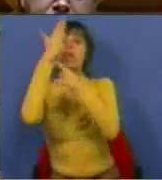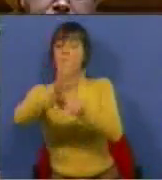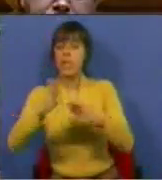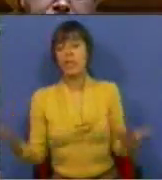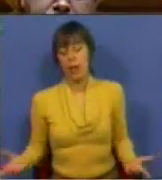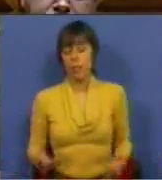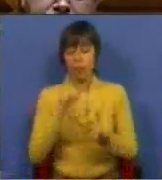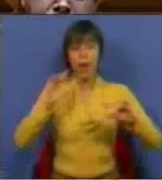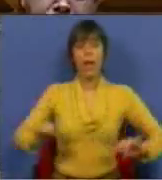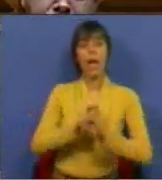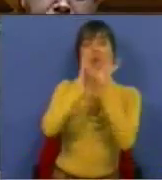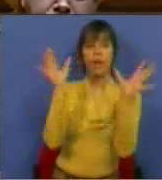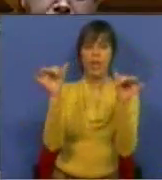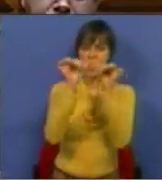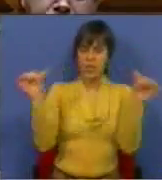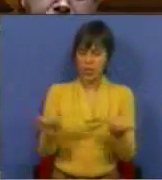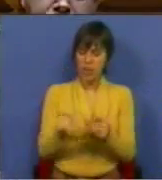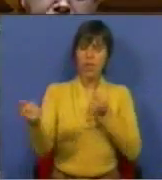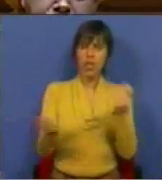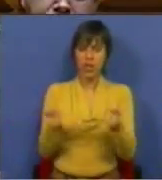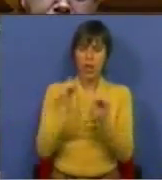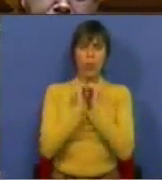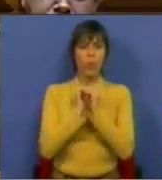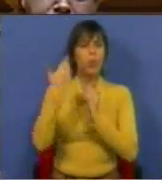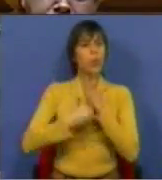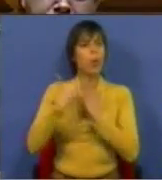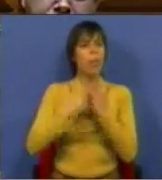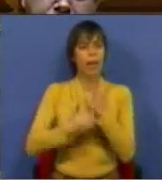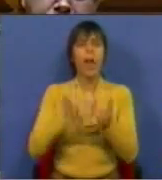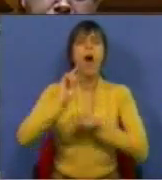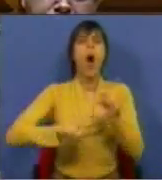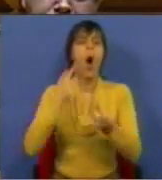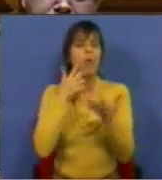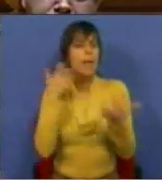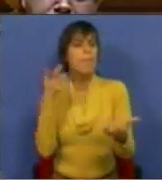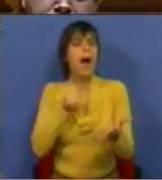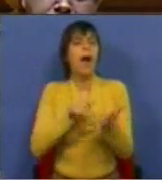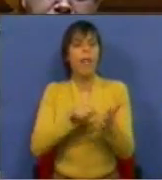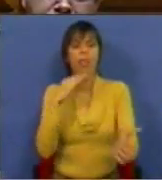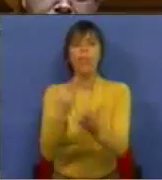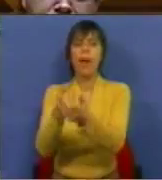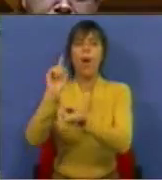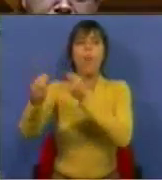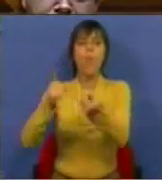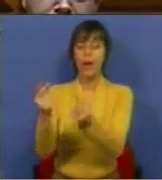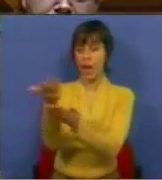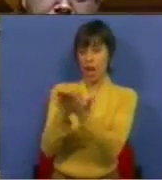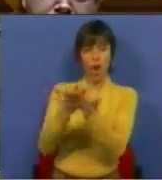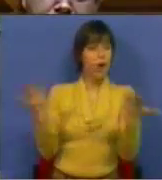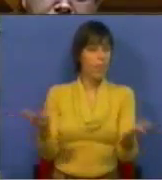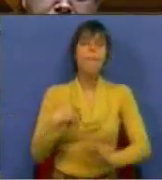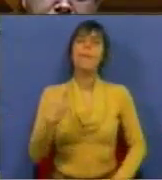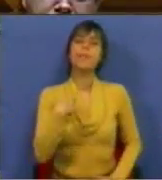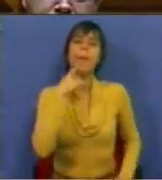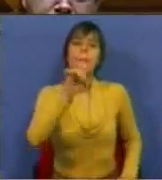que é muito claro, é de um sistema de gestão documental. Eu pergunto qual é o impacto que isto terá na economia. Mas a pergunta que